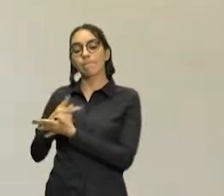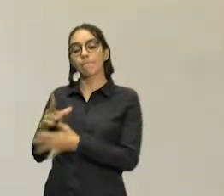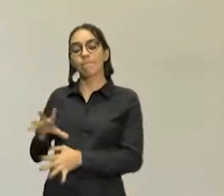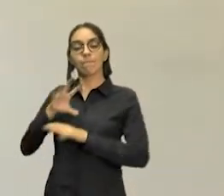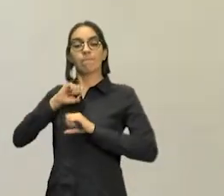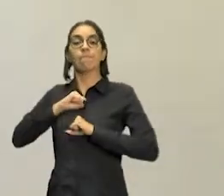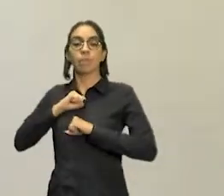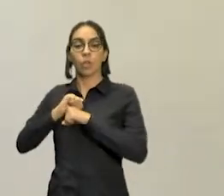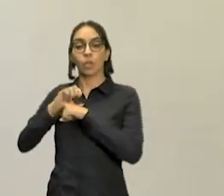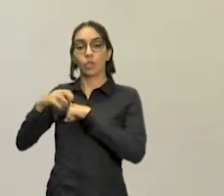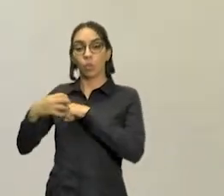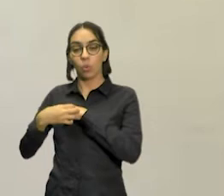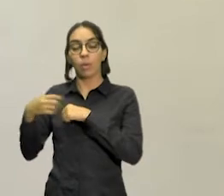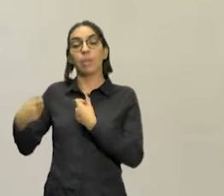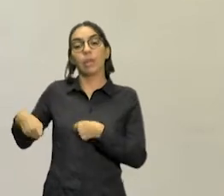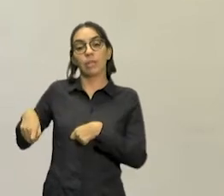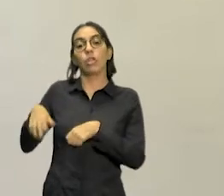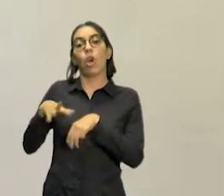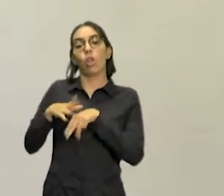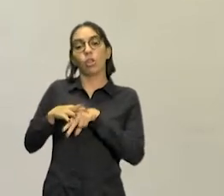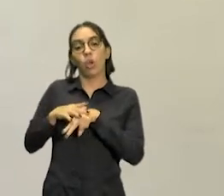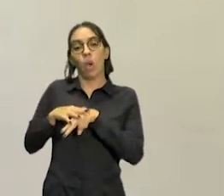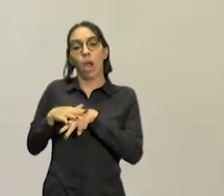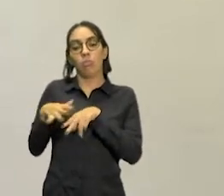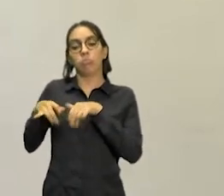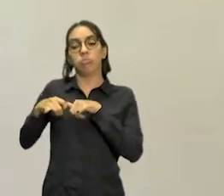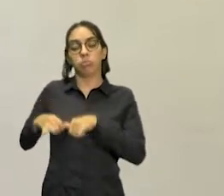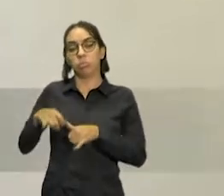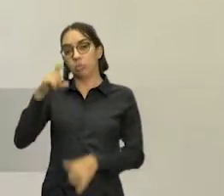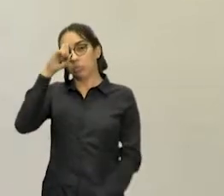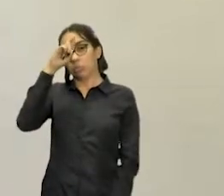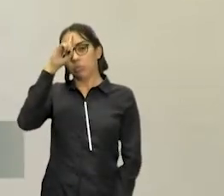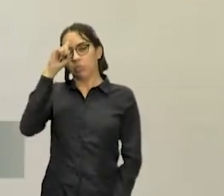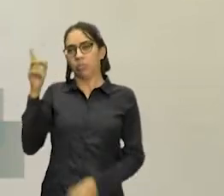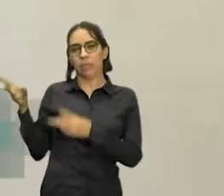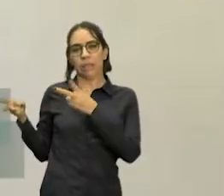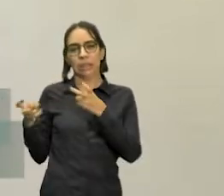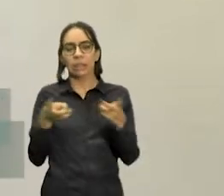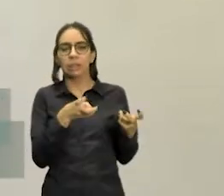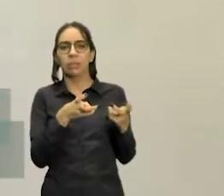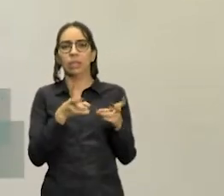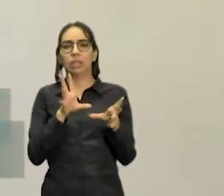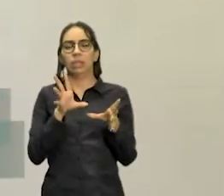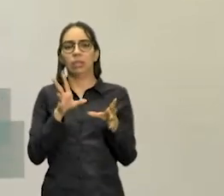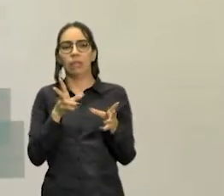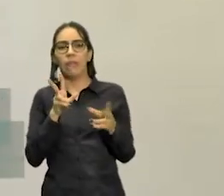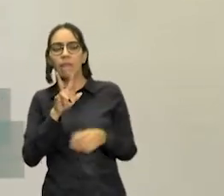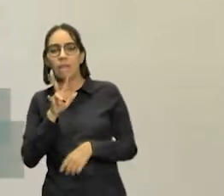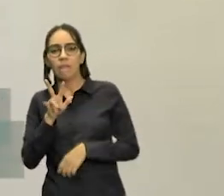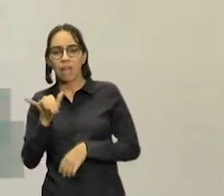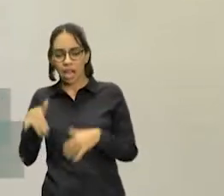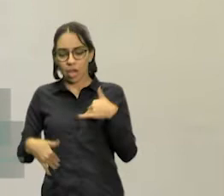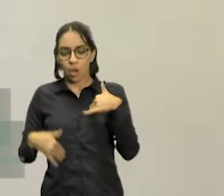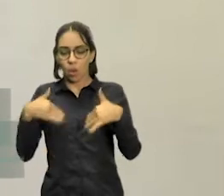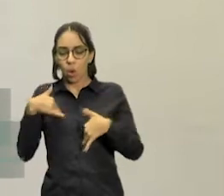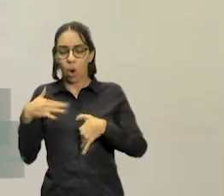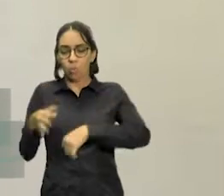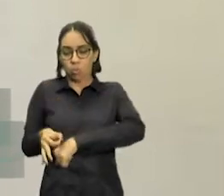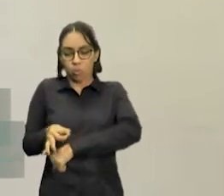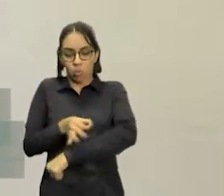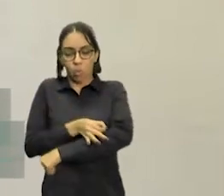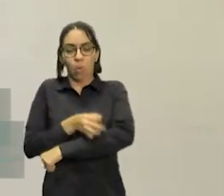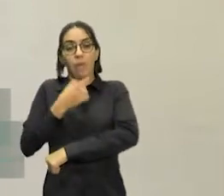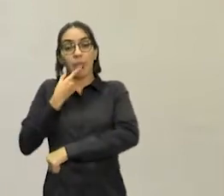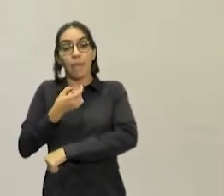internada. Eu percebi que o meu corpo estava todo cheio de mancha vermelha. Em seguida já foi uma febre alta, em